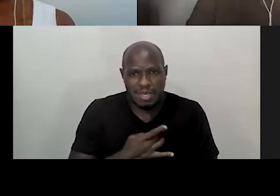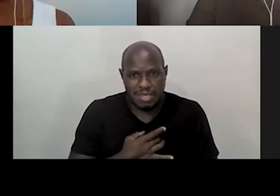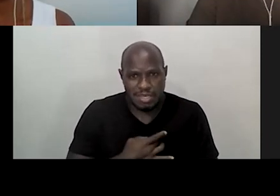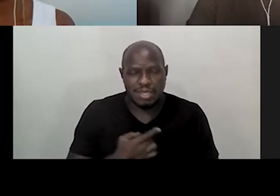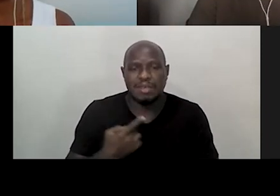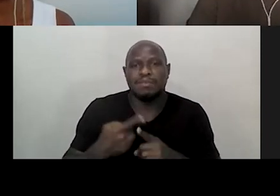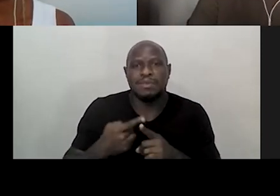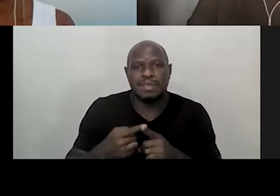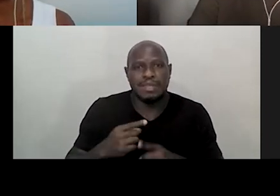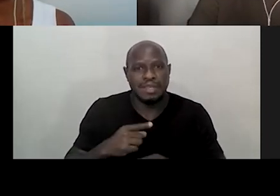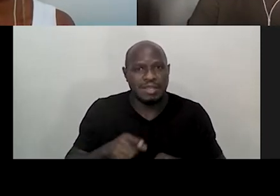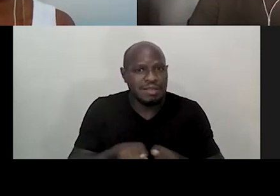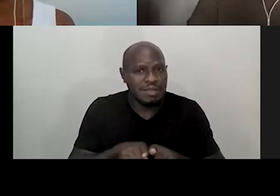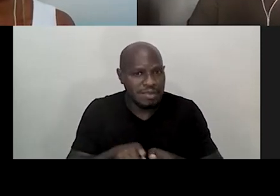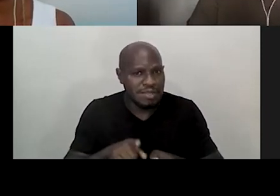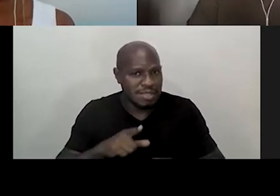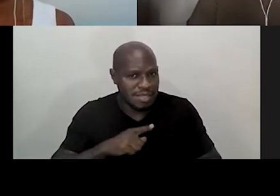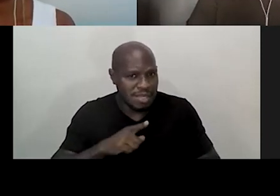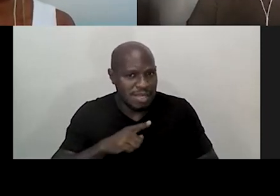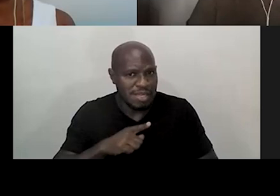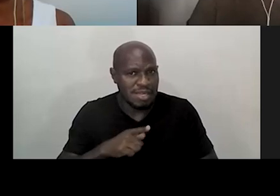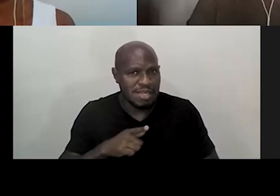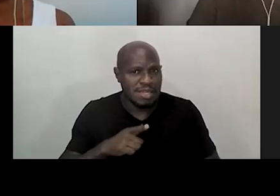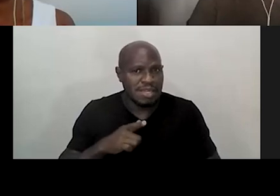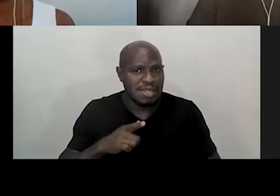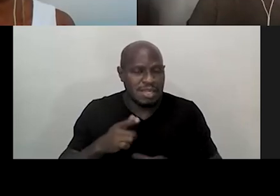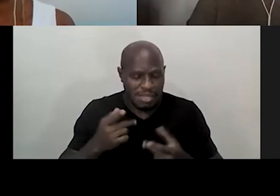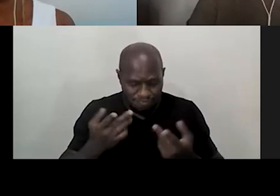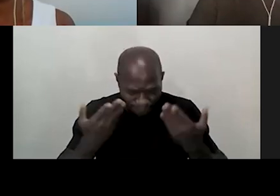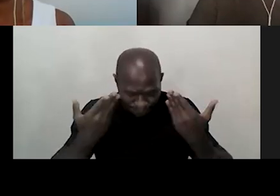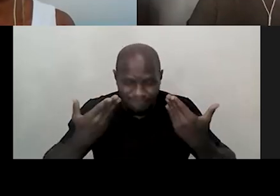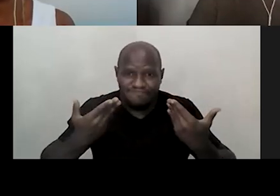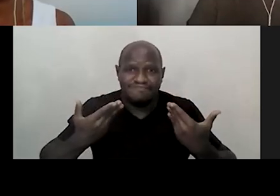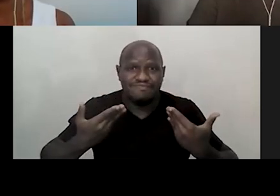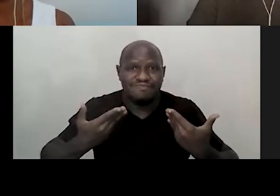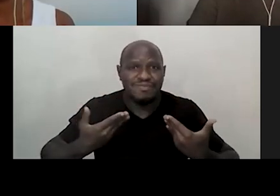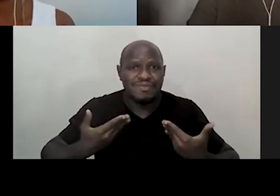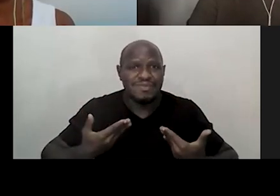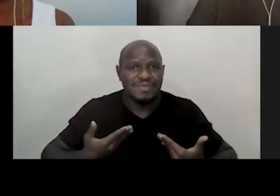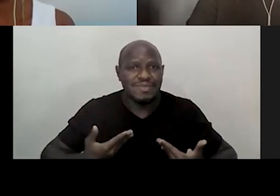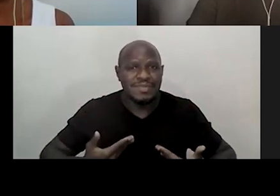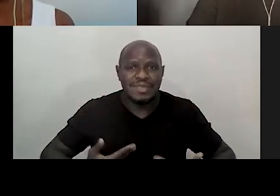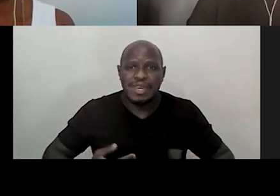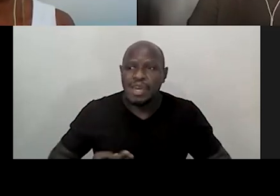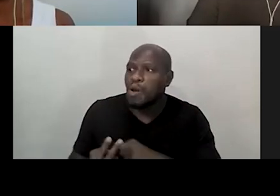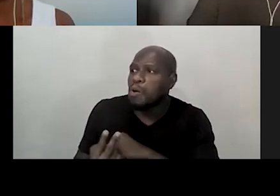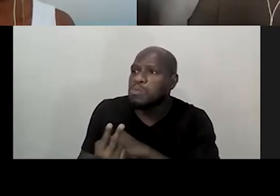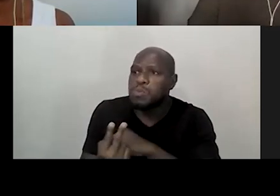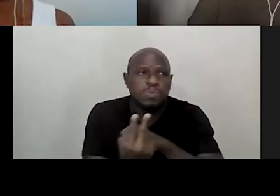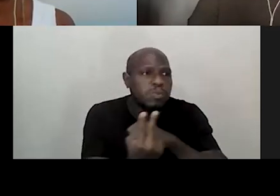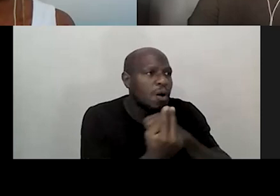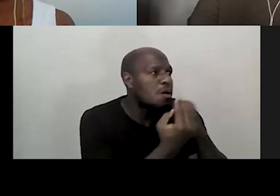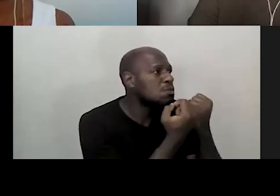esse lugar, ainda bem, assim, em mim, de... eu me muno de muita... né?